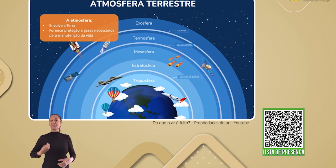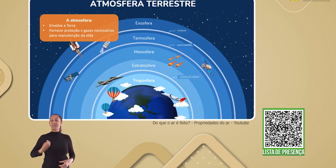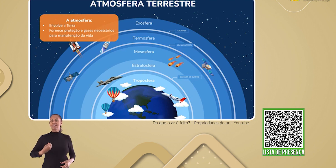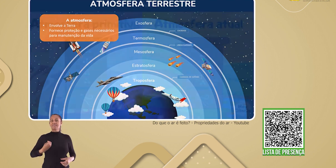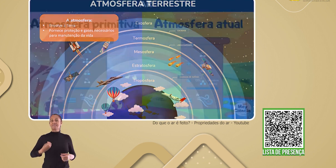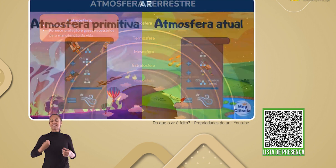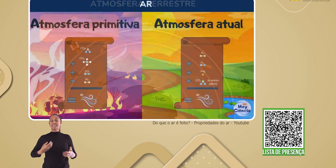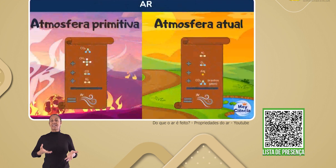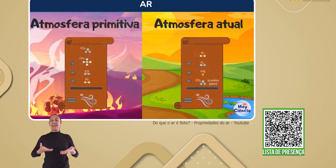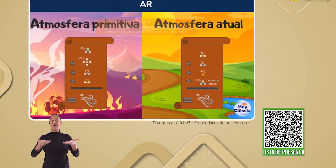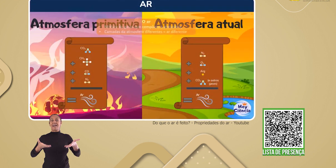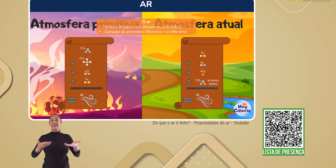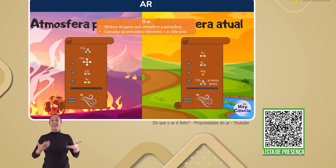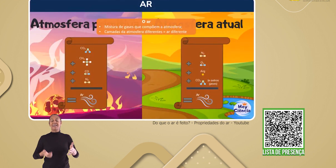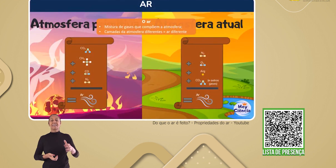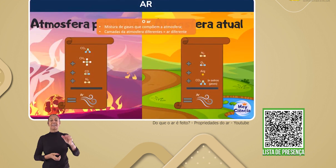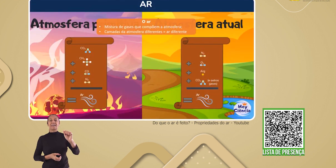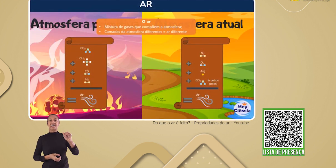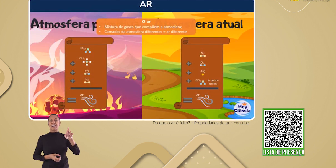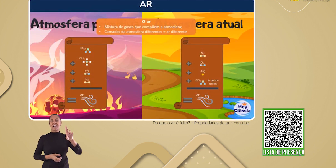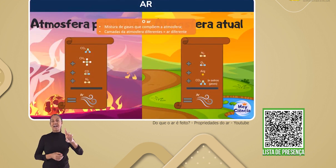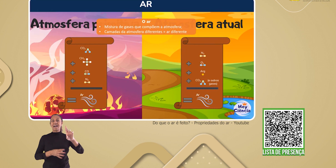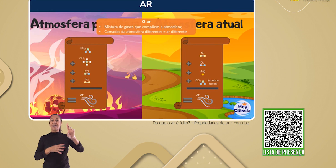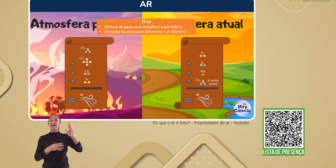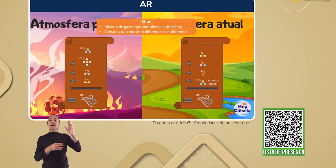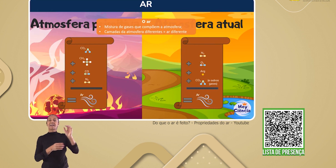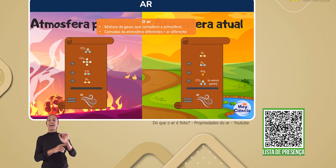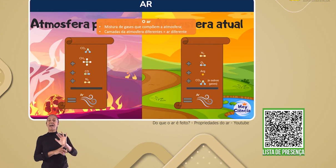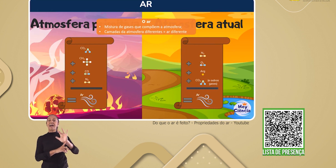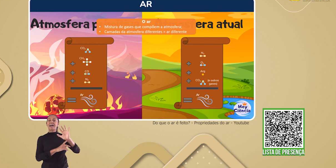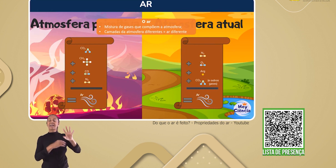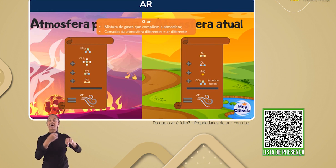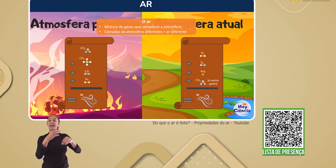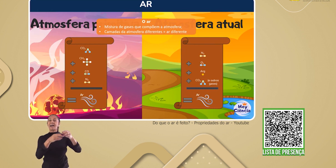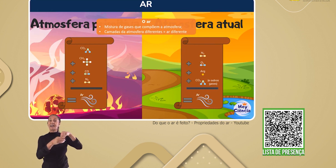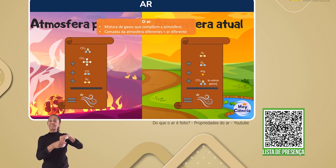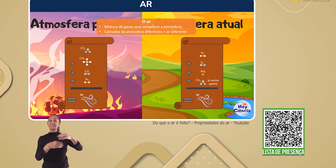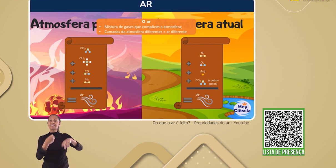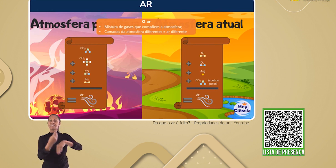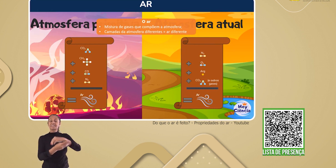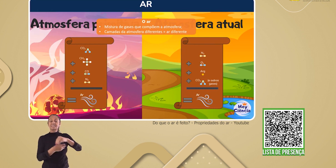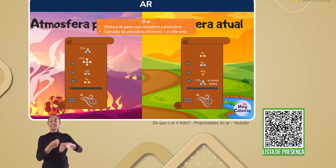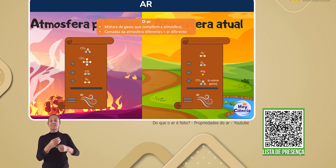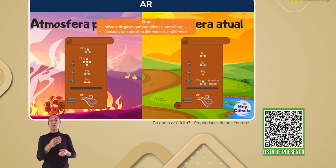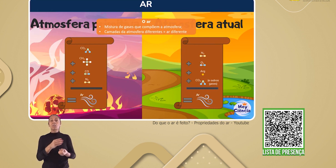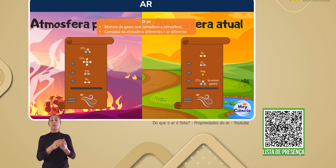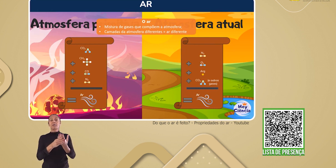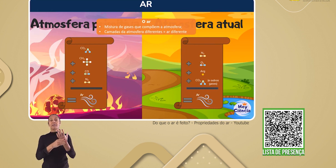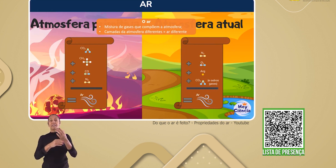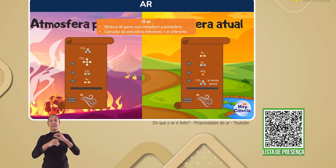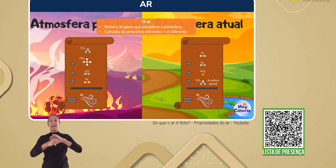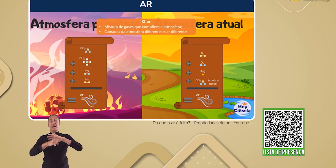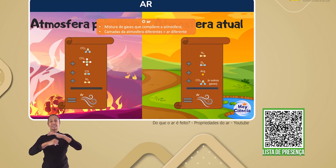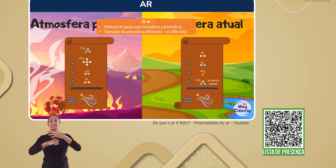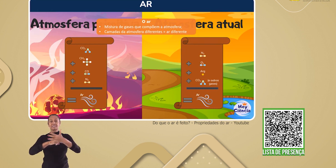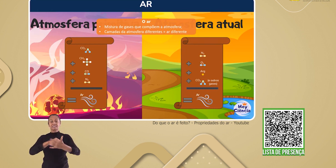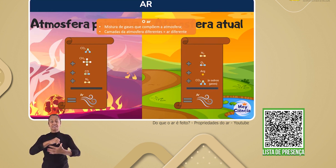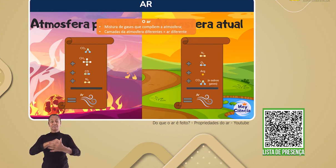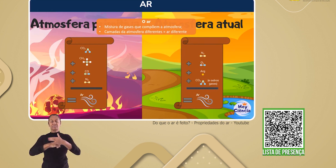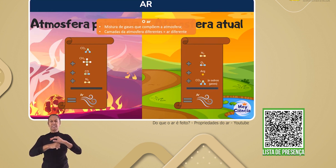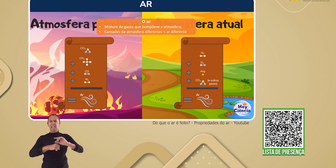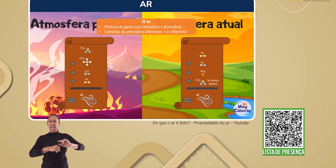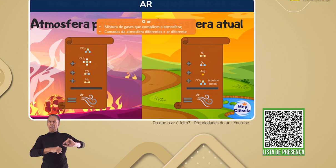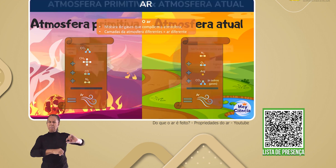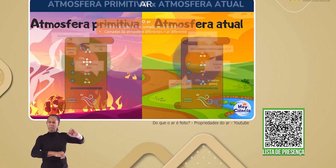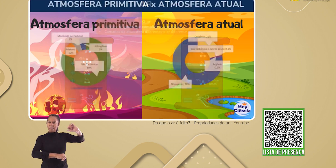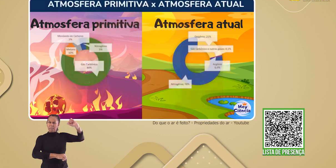manutenção da vida. O ar é uma mistura de gases que compõem a atmosfera. A atmosfera primitiva, de